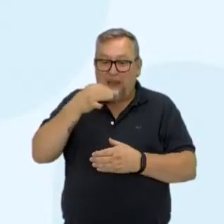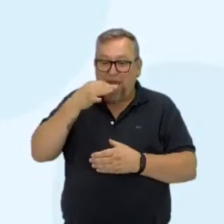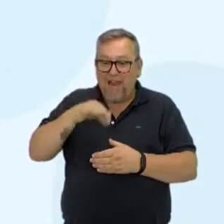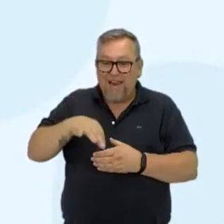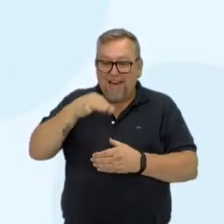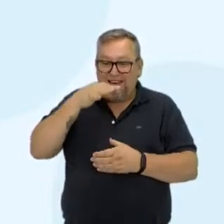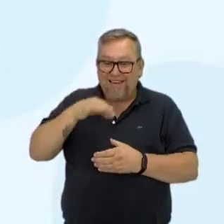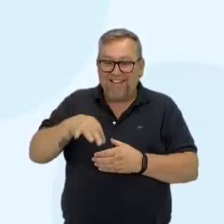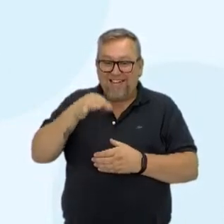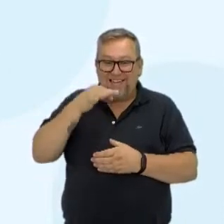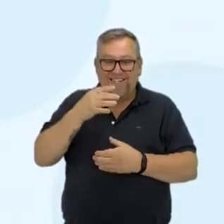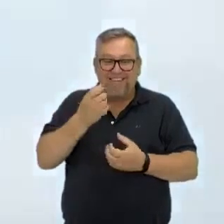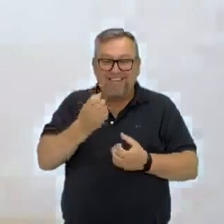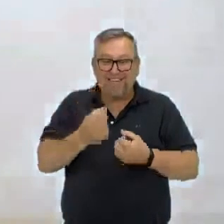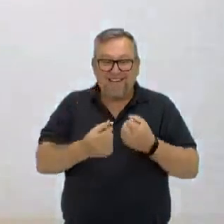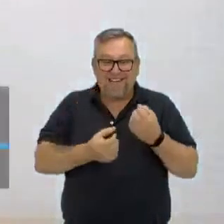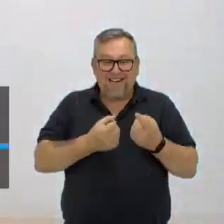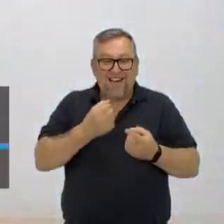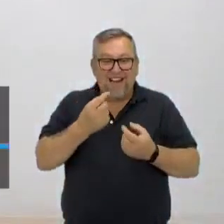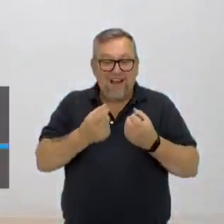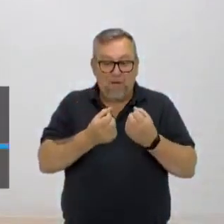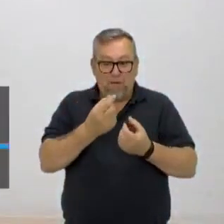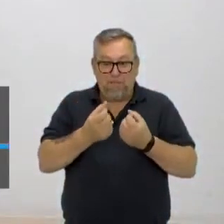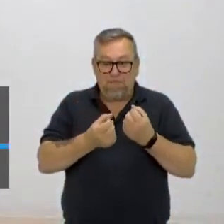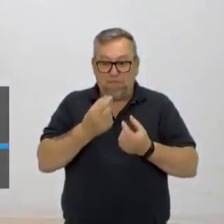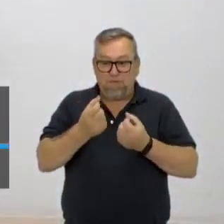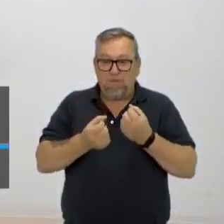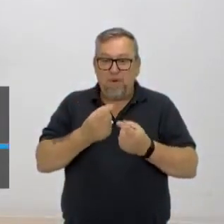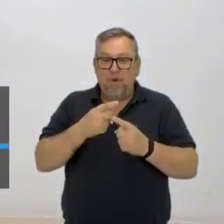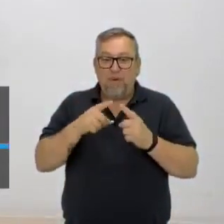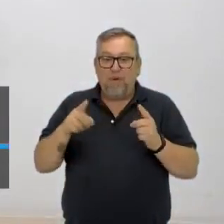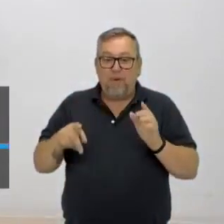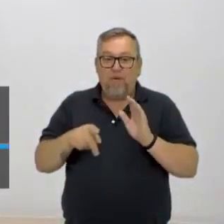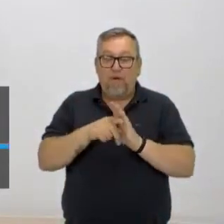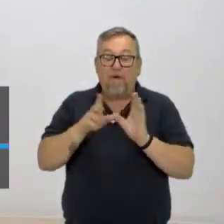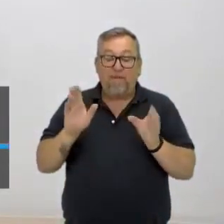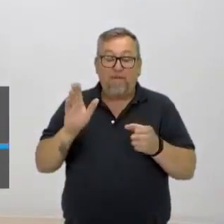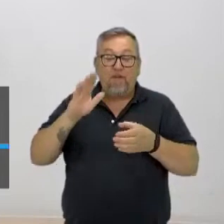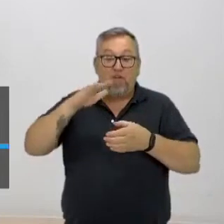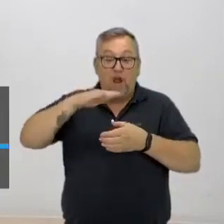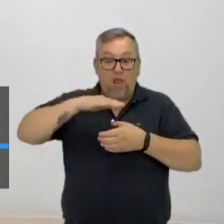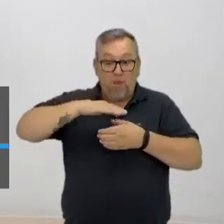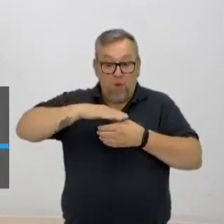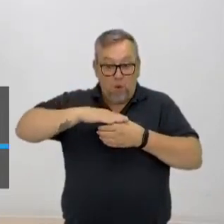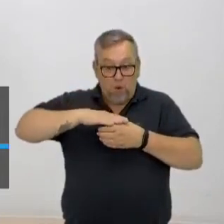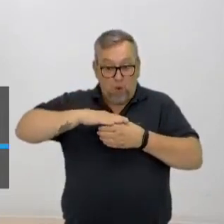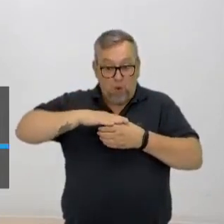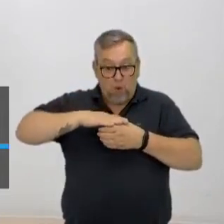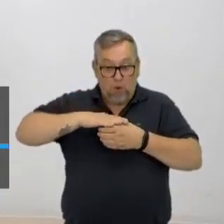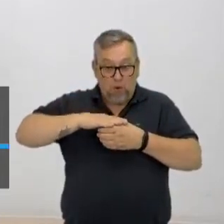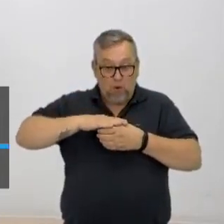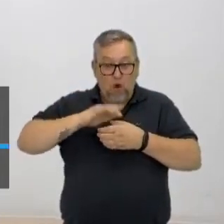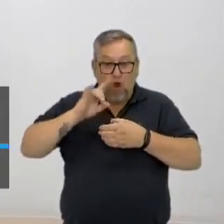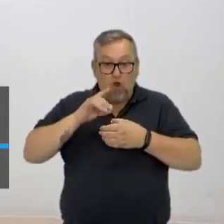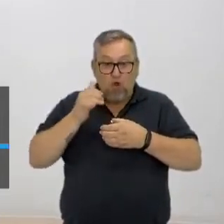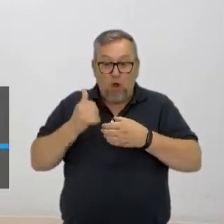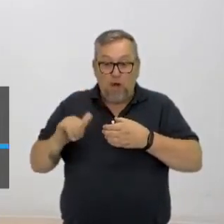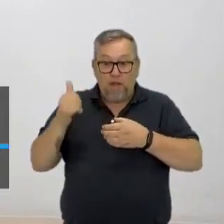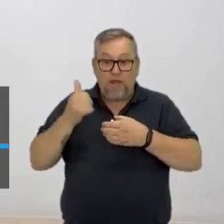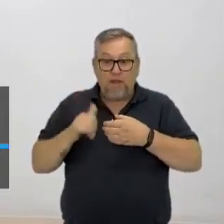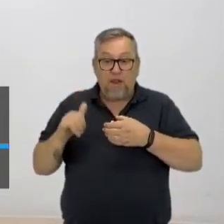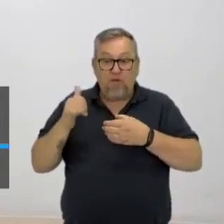bacana, né? A pipoca estourando ali e tudo mais, está no sistema fechado, que troca apenas energia,